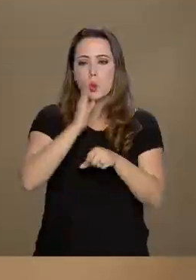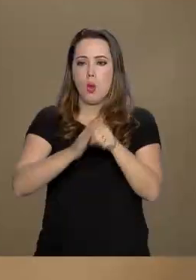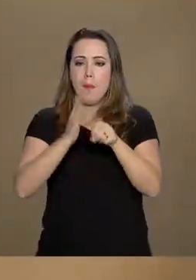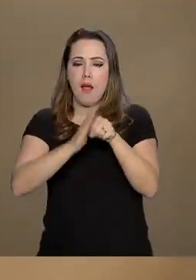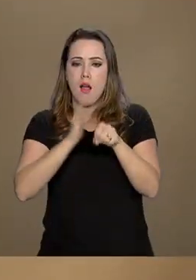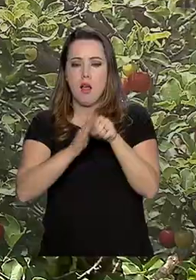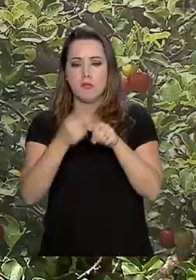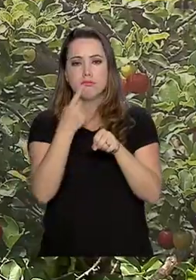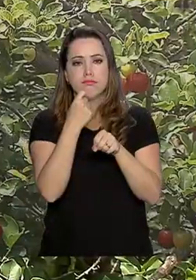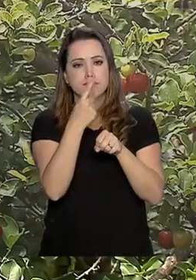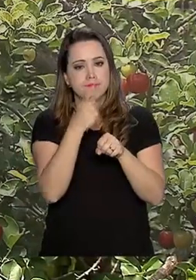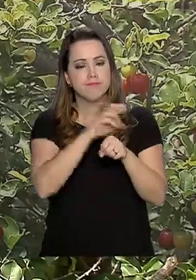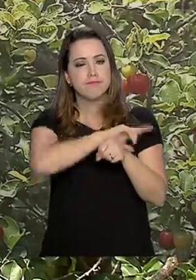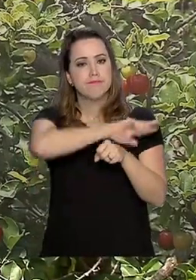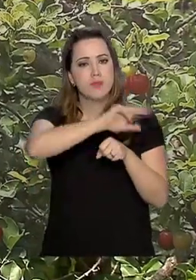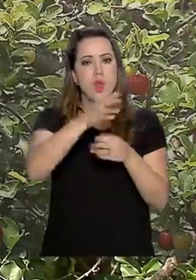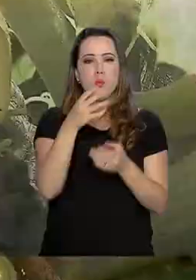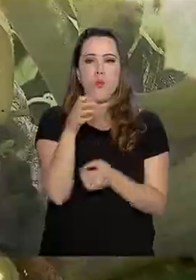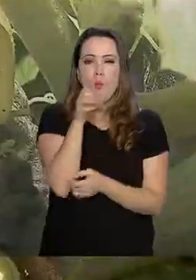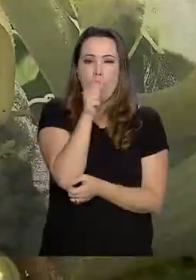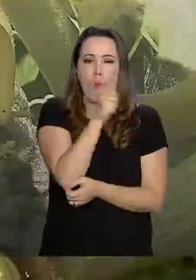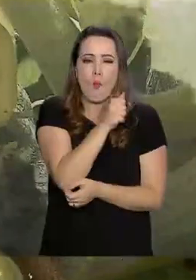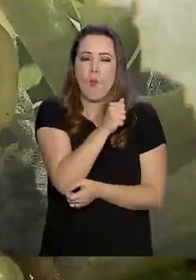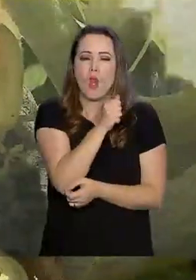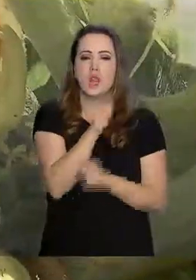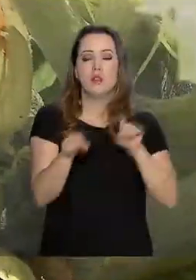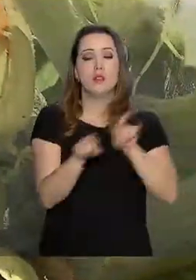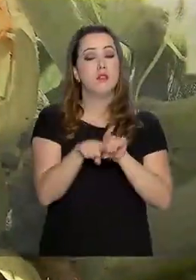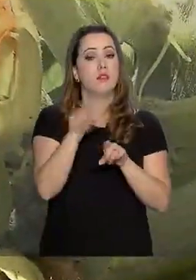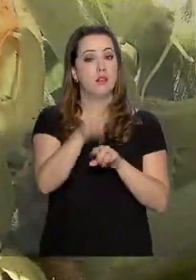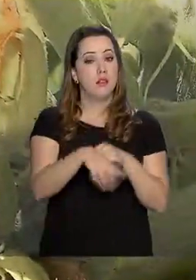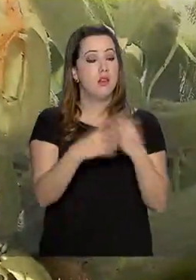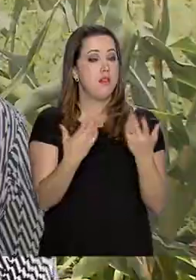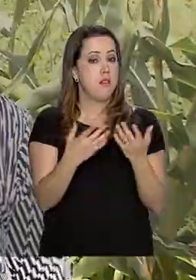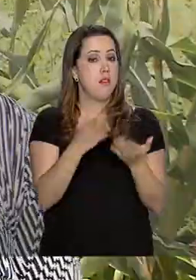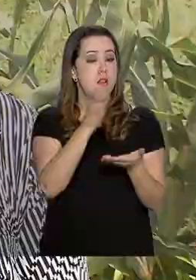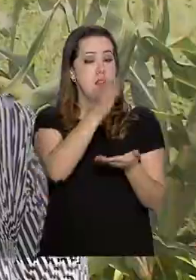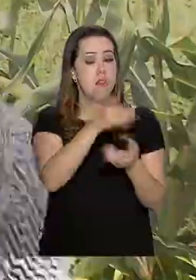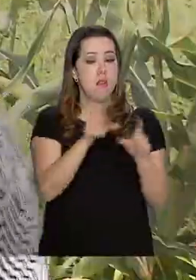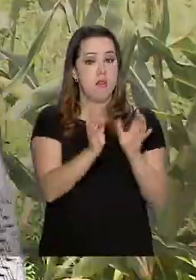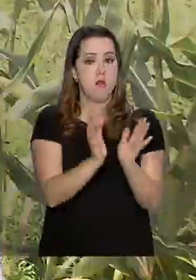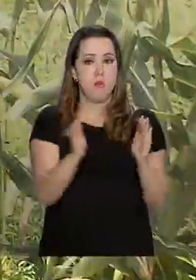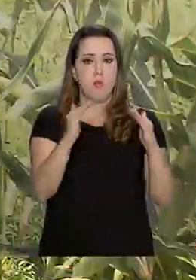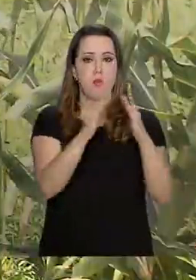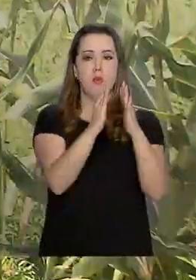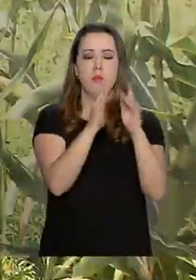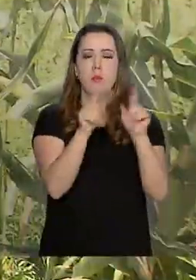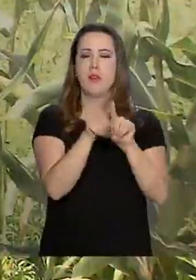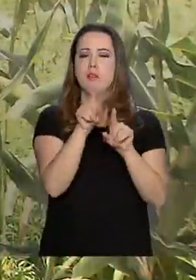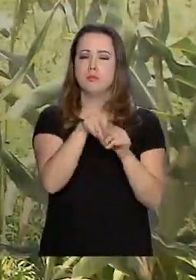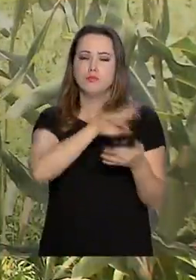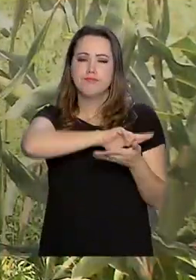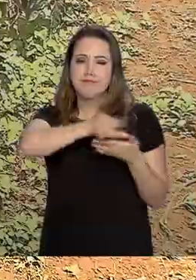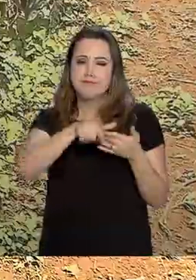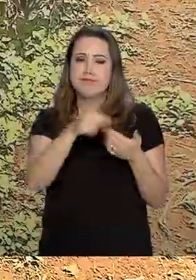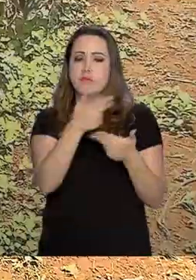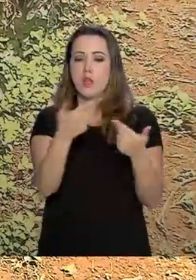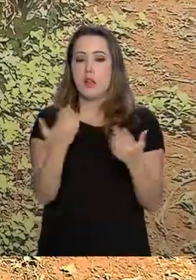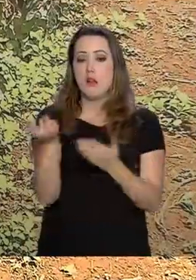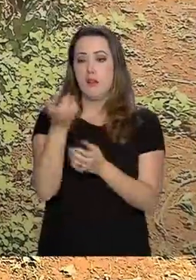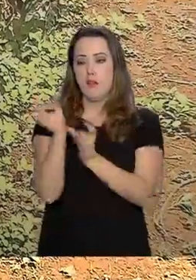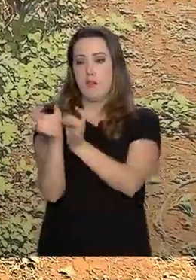banana, abacate, entre outras frutas. Além de sustentar a família, Dona Maria também tenta comercializar